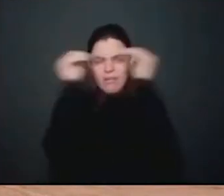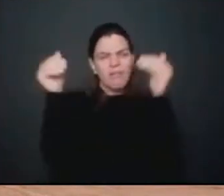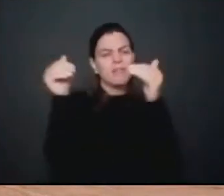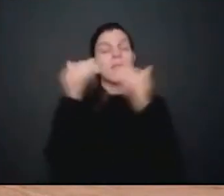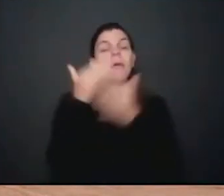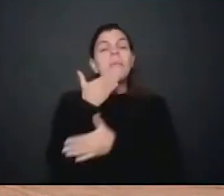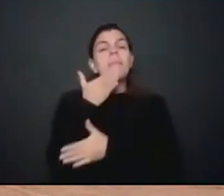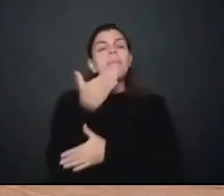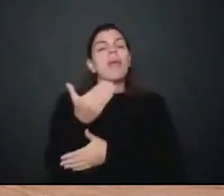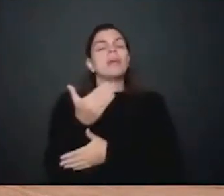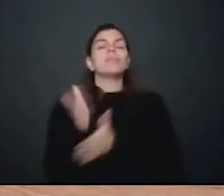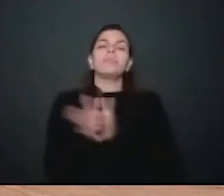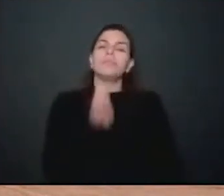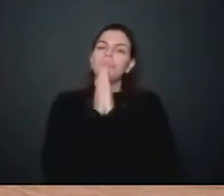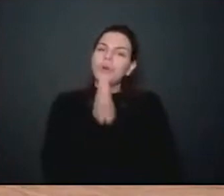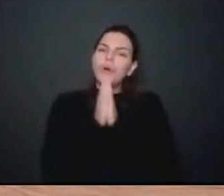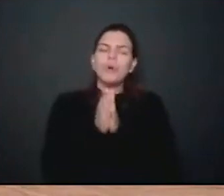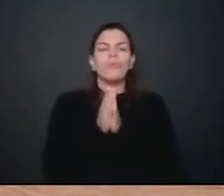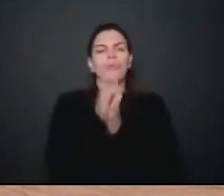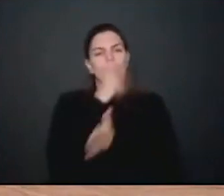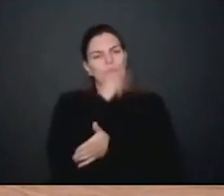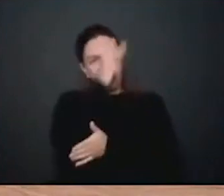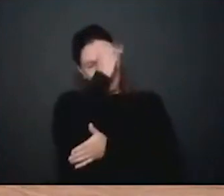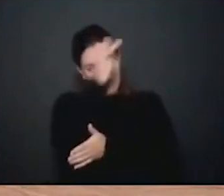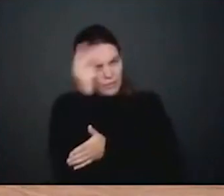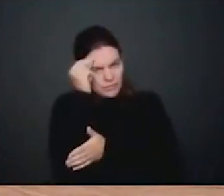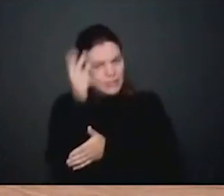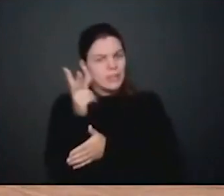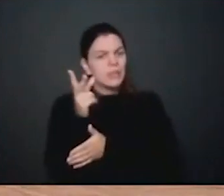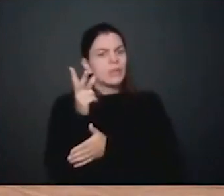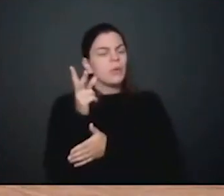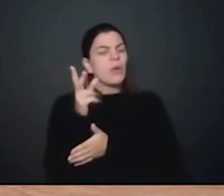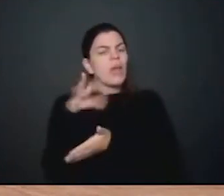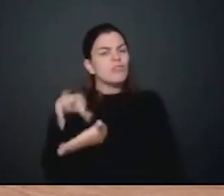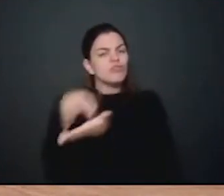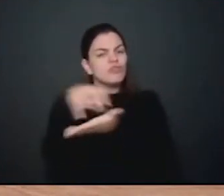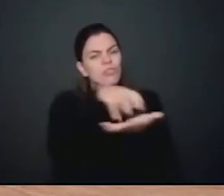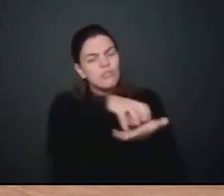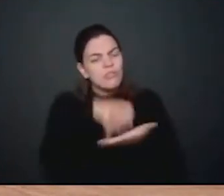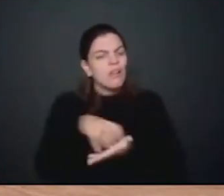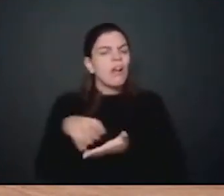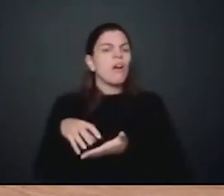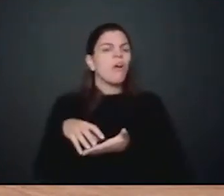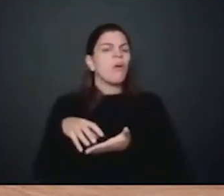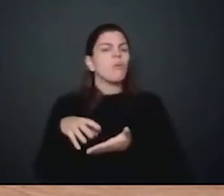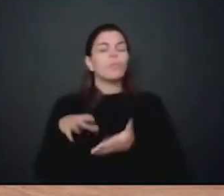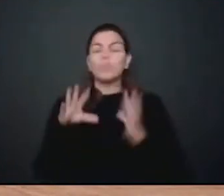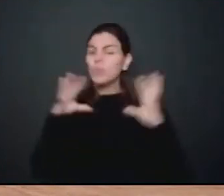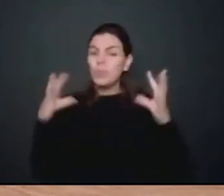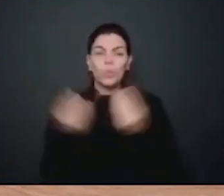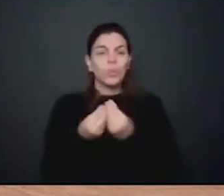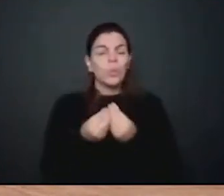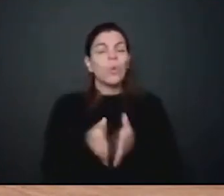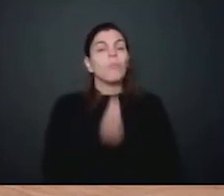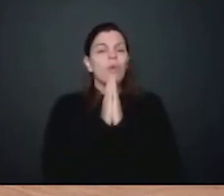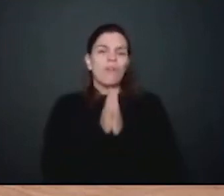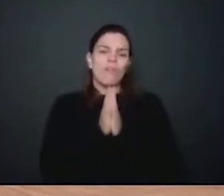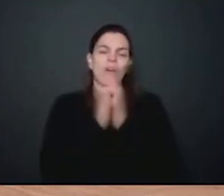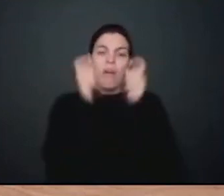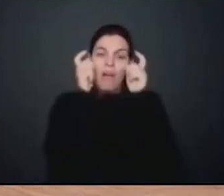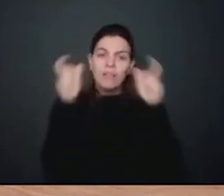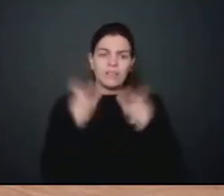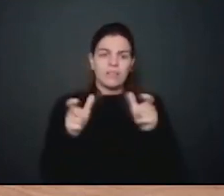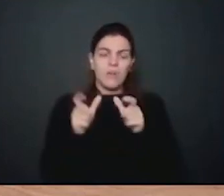prefeitura, pedindo às regionais que possam dar uma atenção. Esses espaços são do povo e o povo hoje não consegue fazer uso,